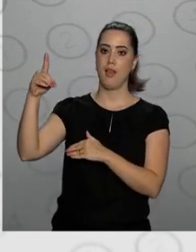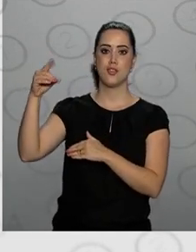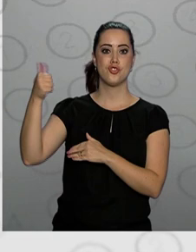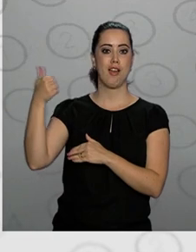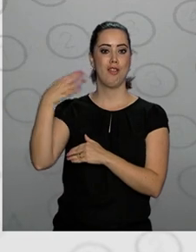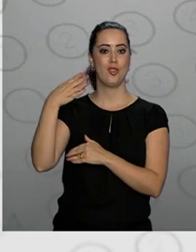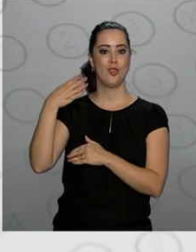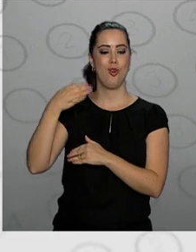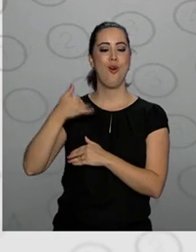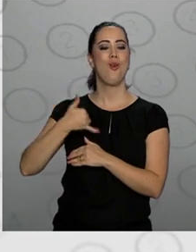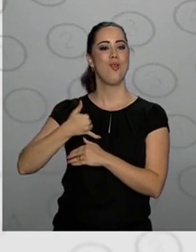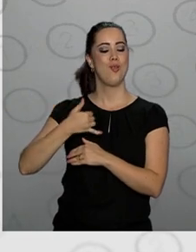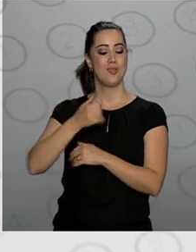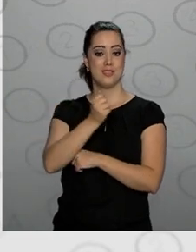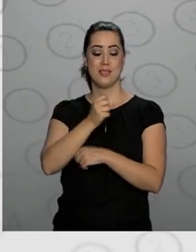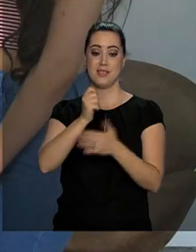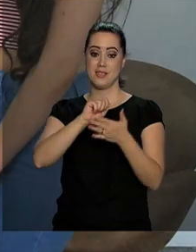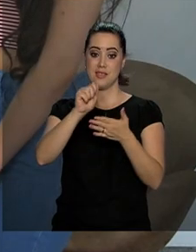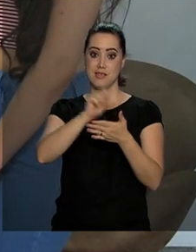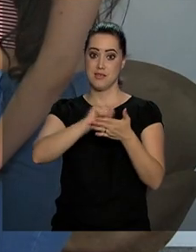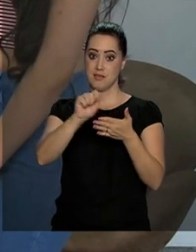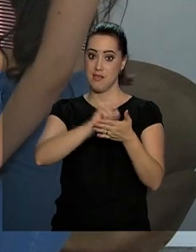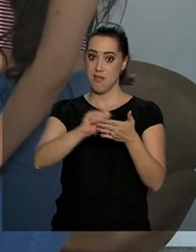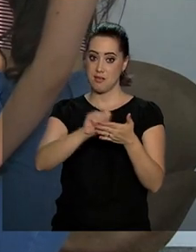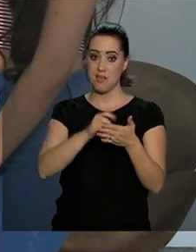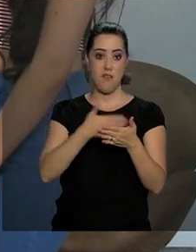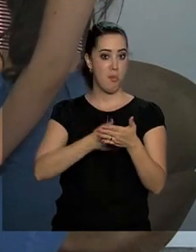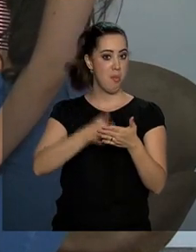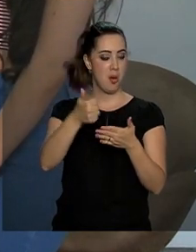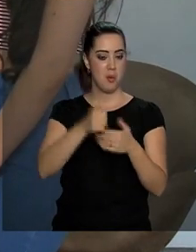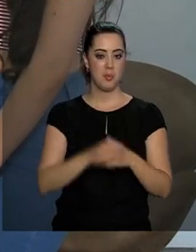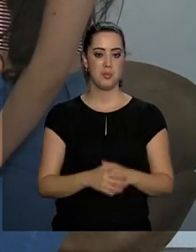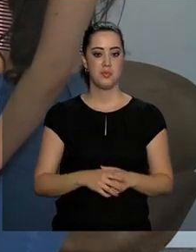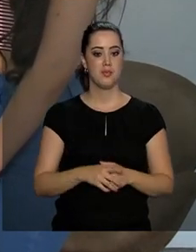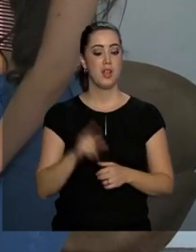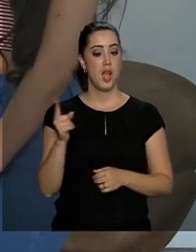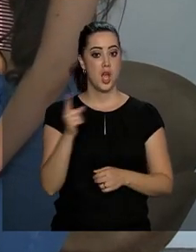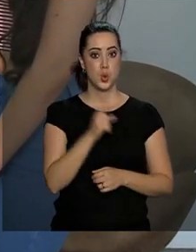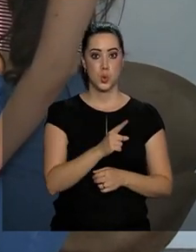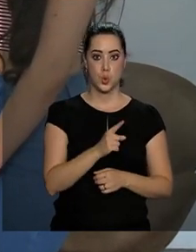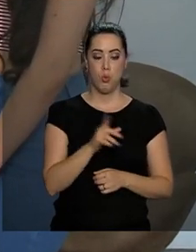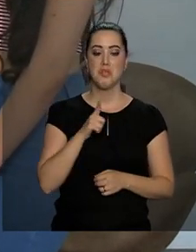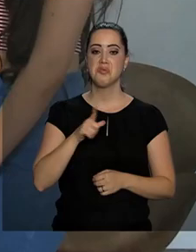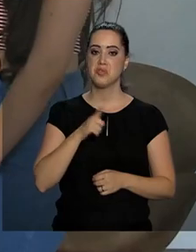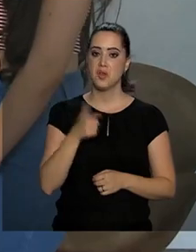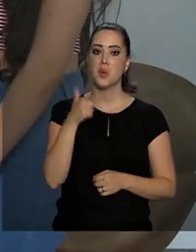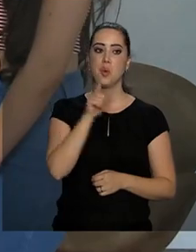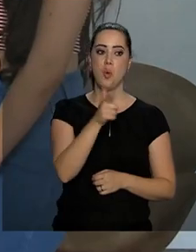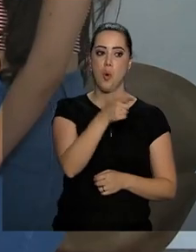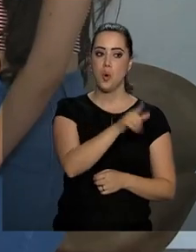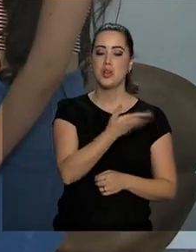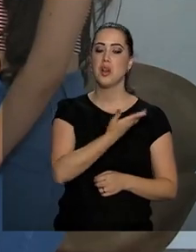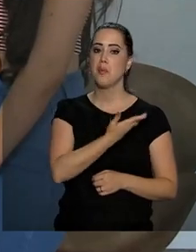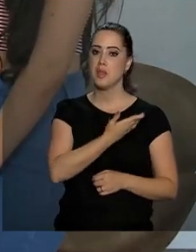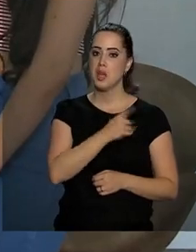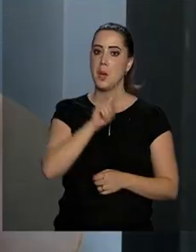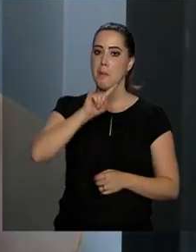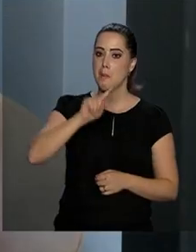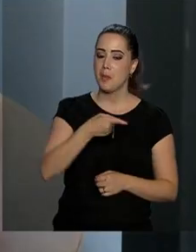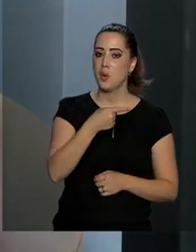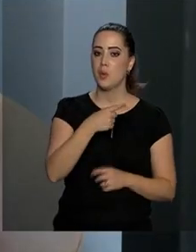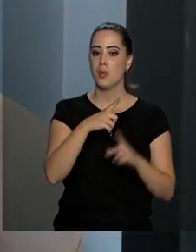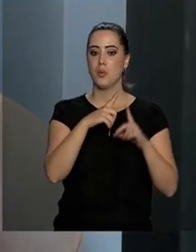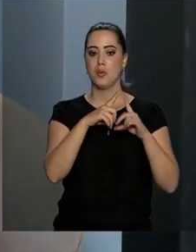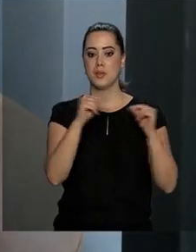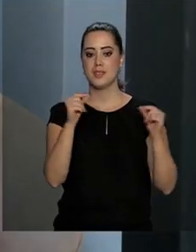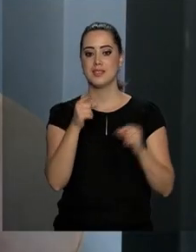14 dos melhores textos. Natália e o Rana ainda tiveram mais uma colega nota mil em Brasília. A